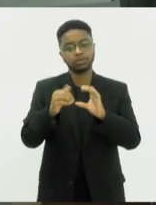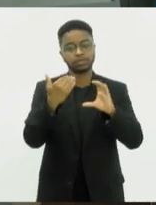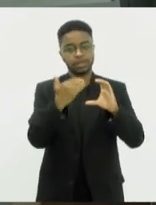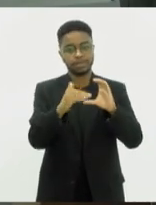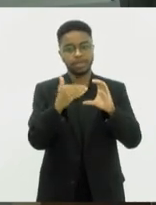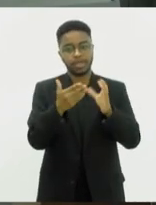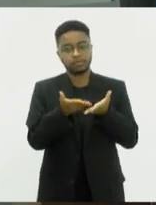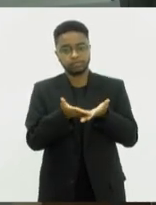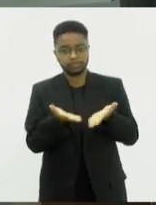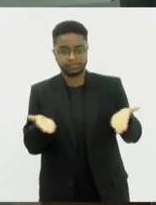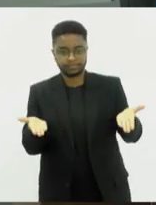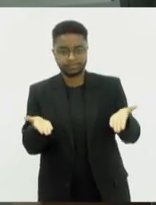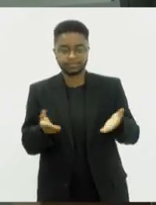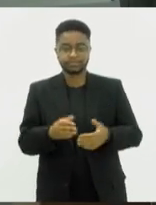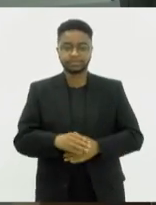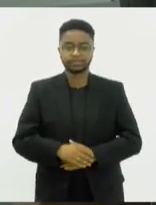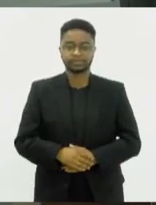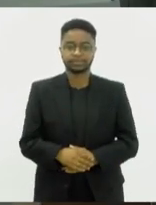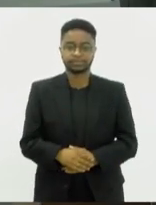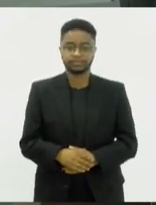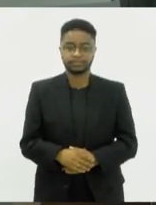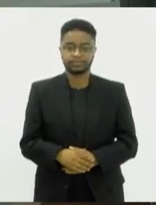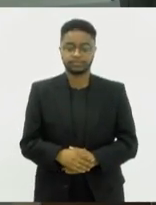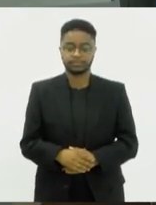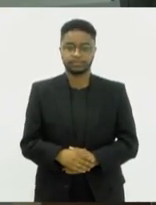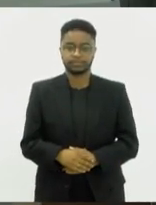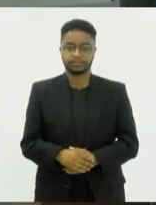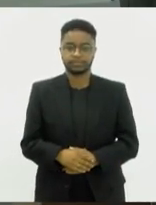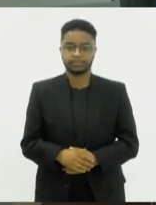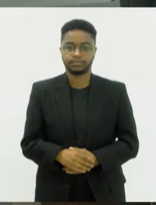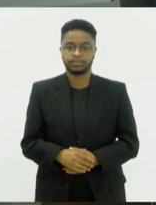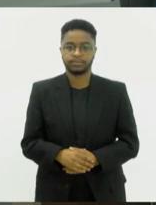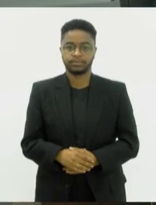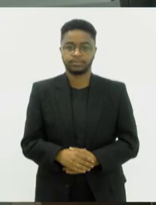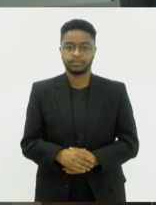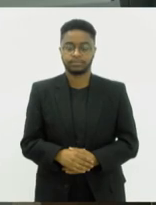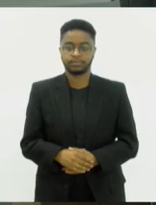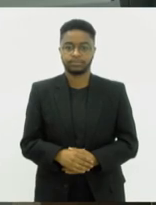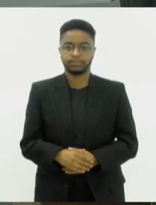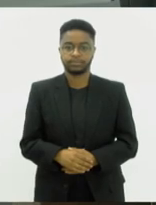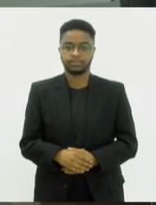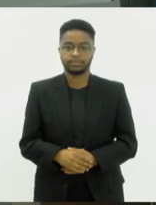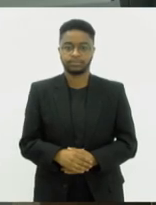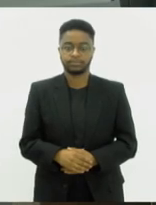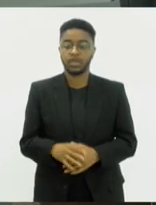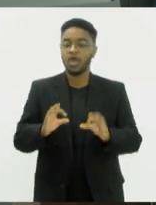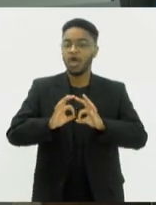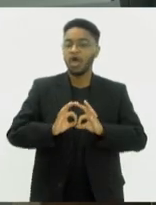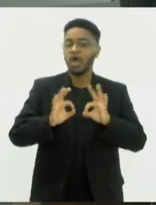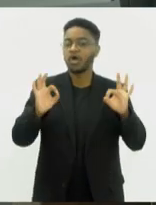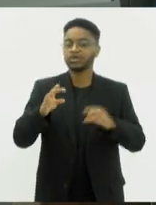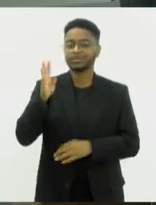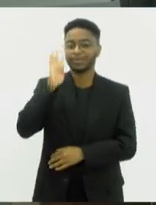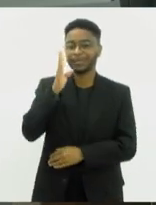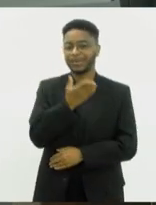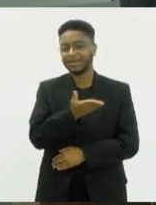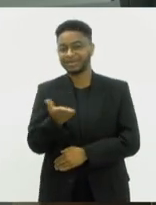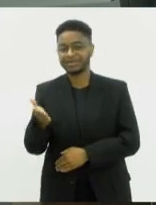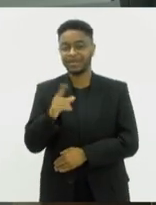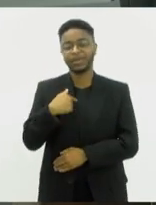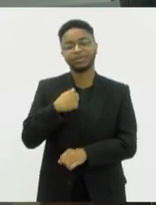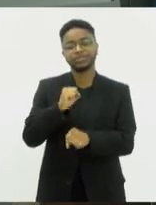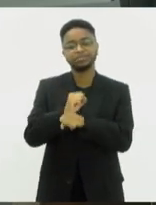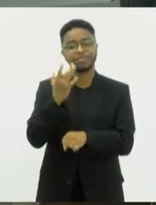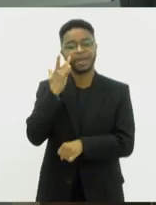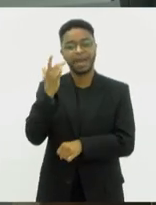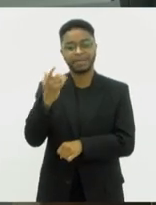-mail, que é o tvalerje.rj.gov.br. Uma ótima quarta-feira para você e eu te